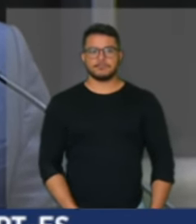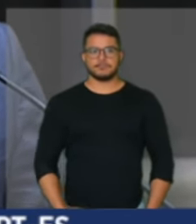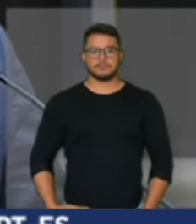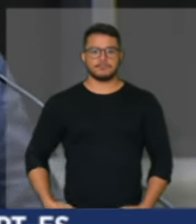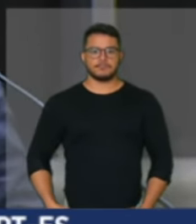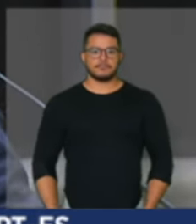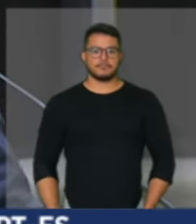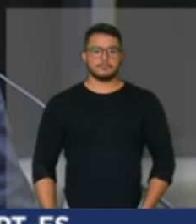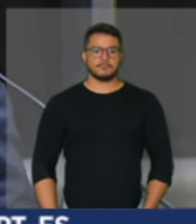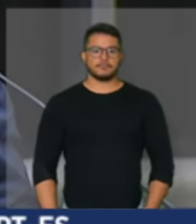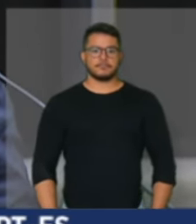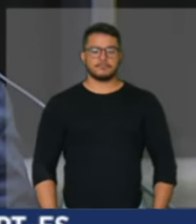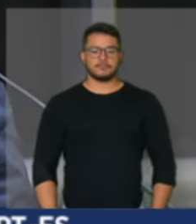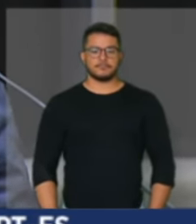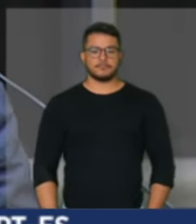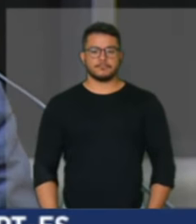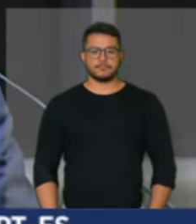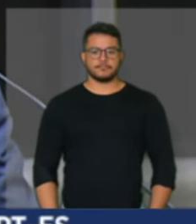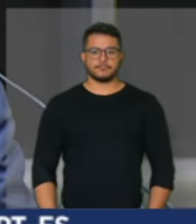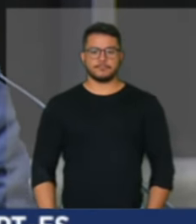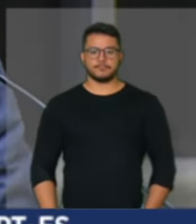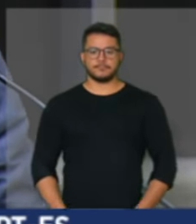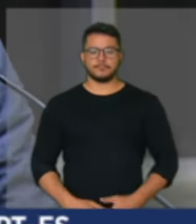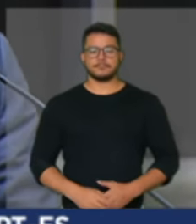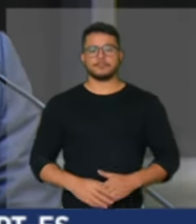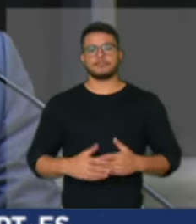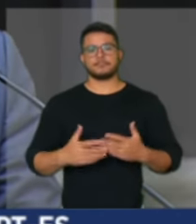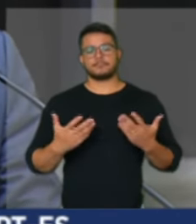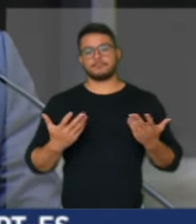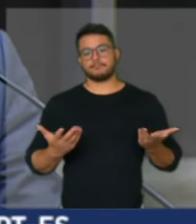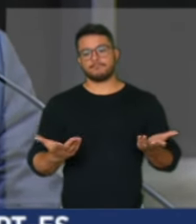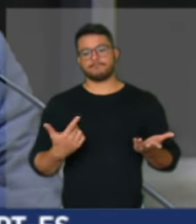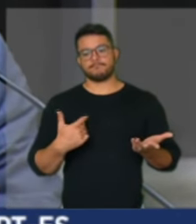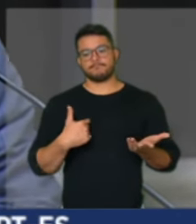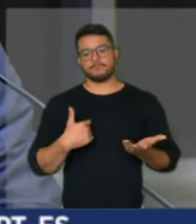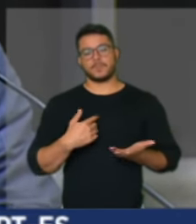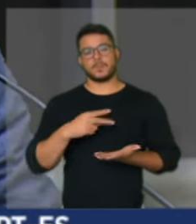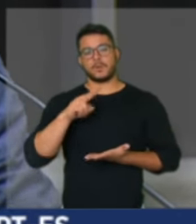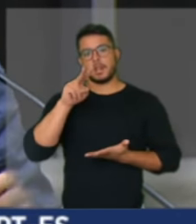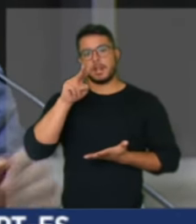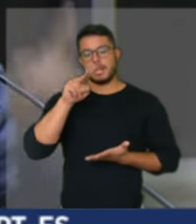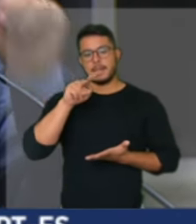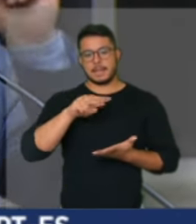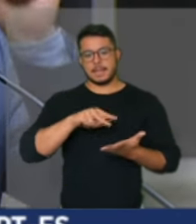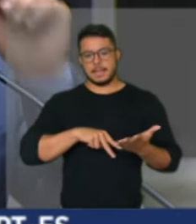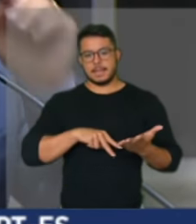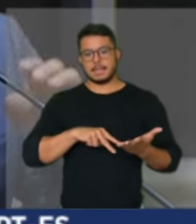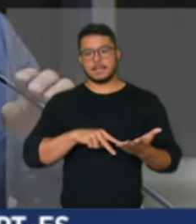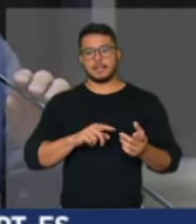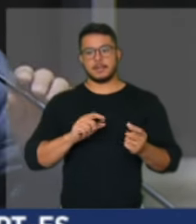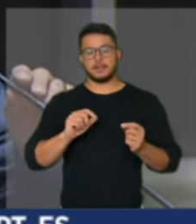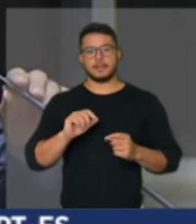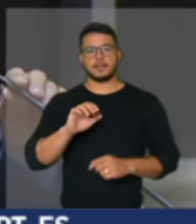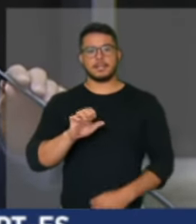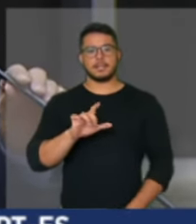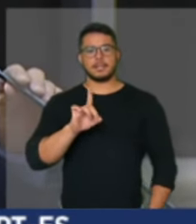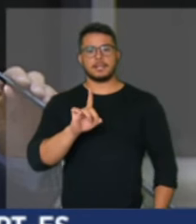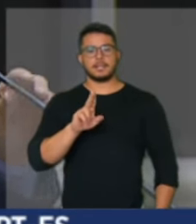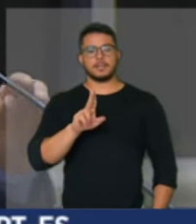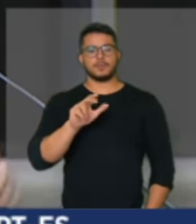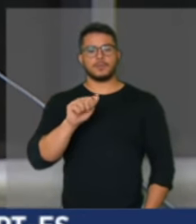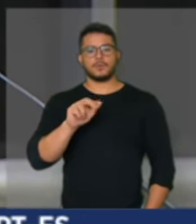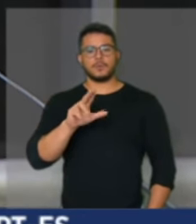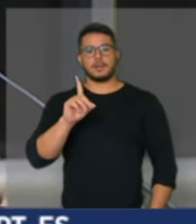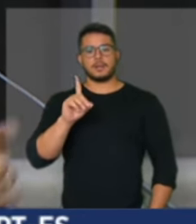maneira ilícita eu estava lendo aqui o que disse o Eduardo Moreira o economista